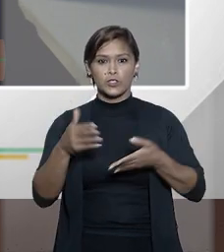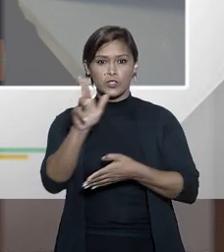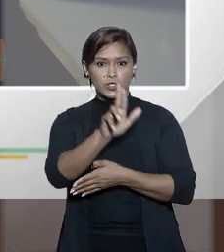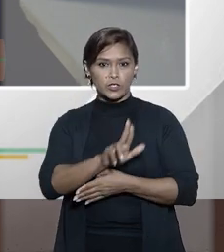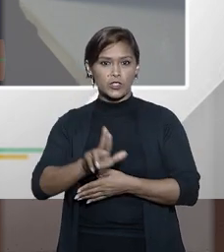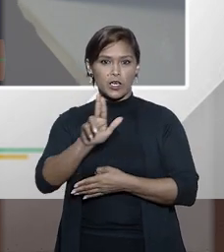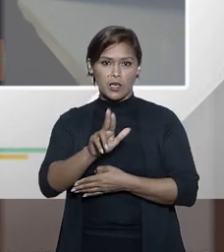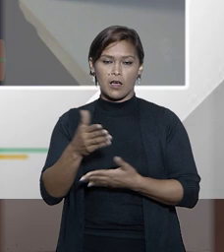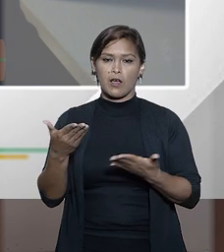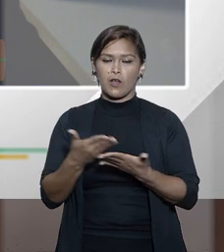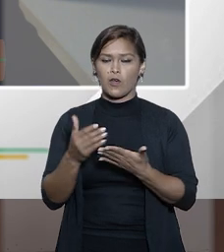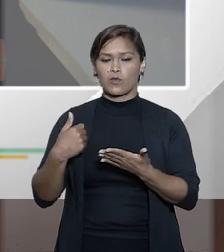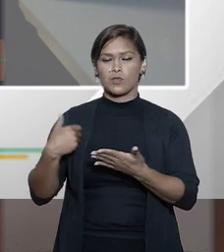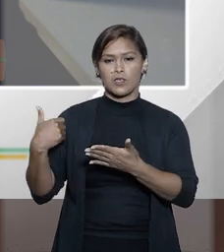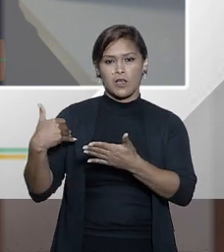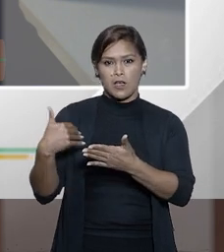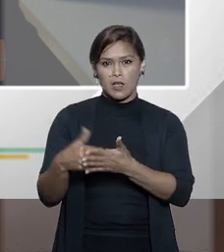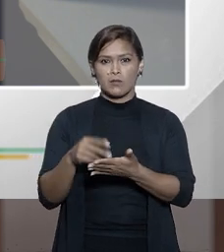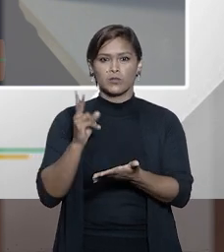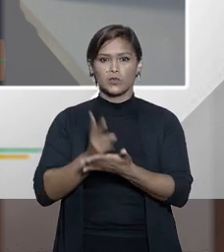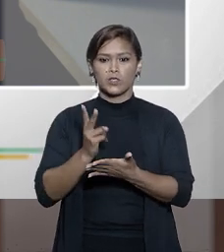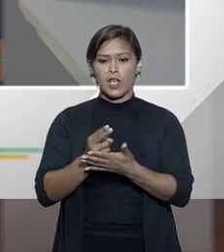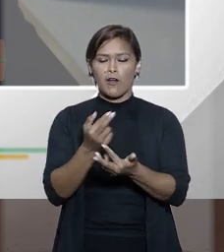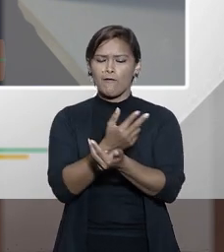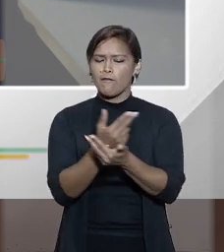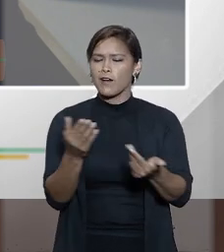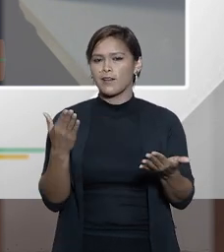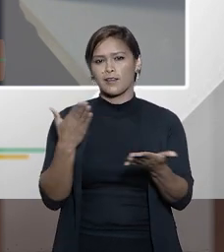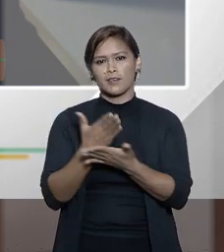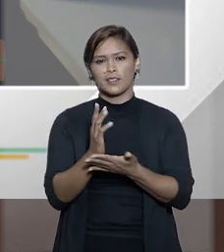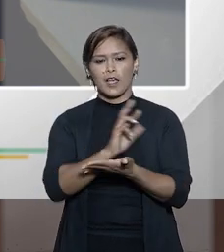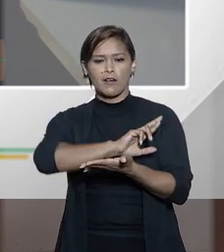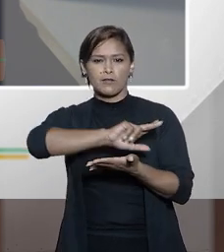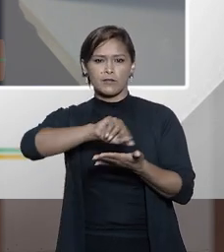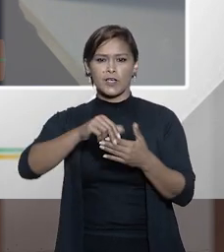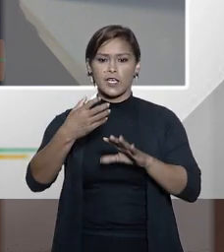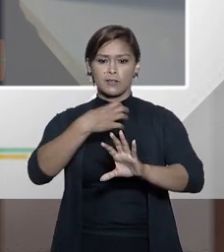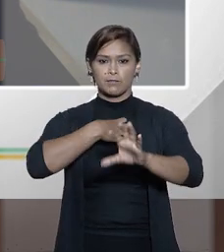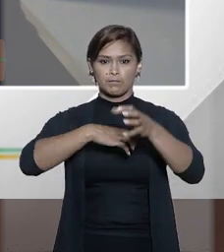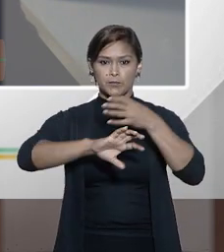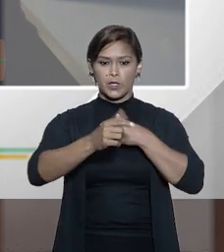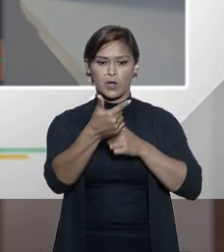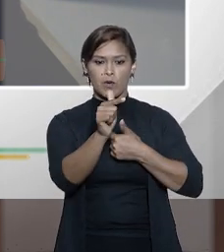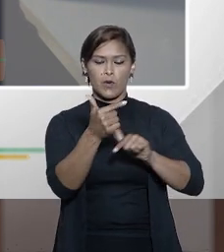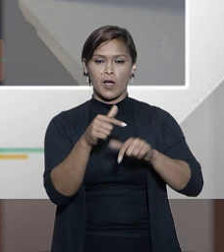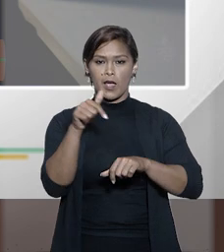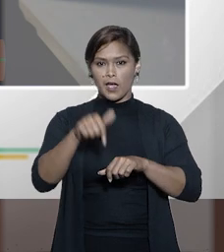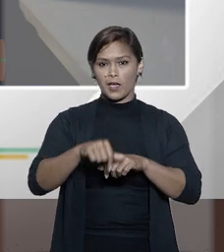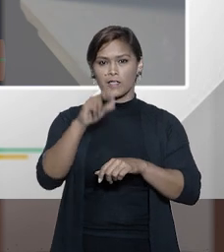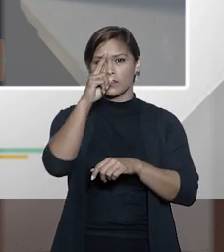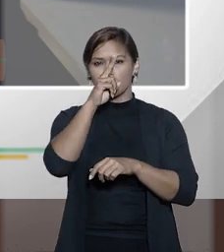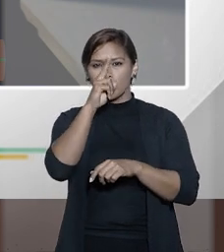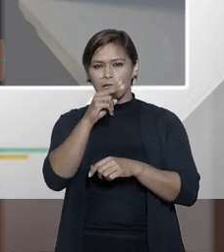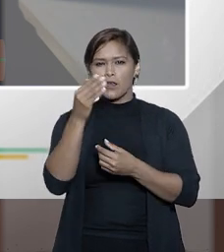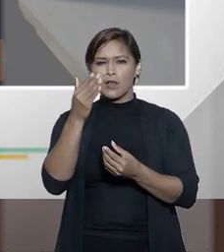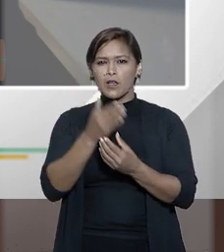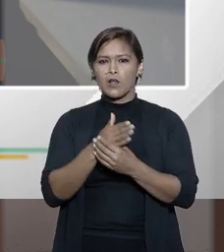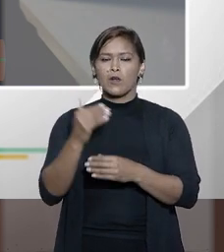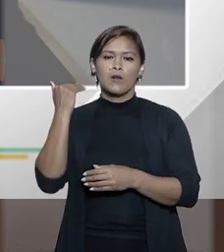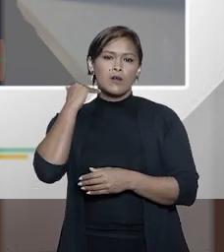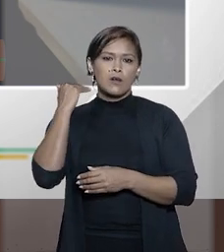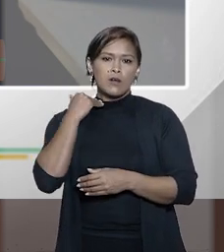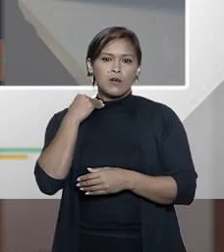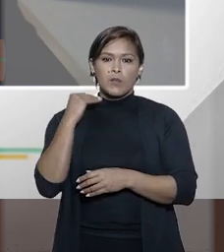usamos frequentemente inúmeras vezes a reciprocidade aqui vocês vão lembrar do caso de um